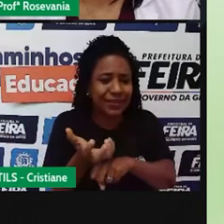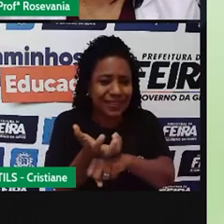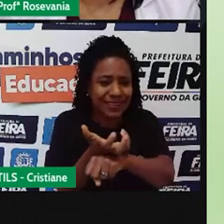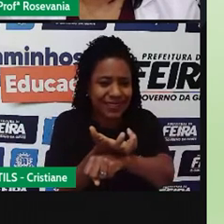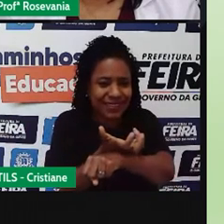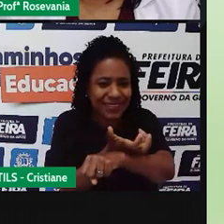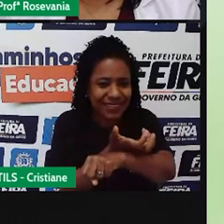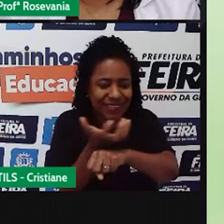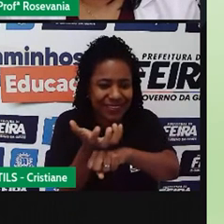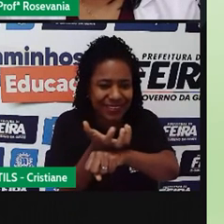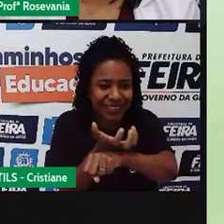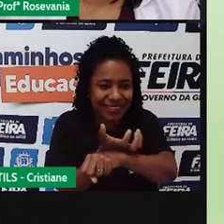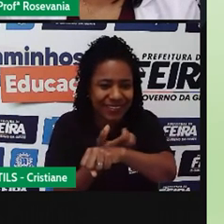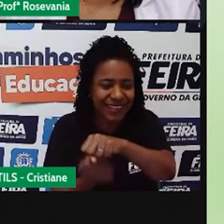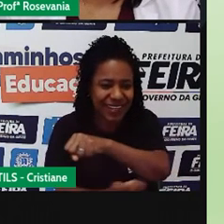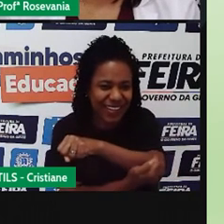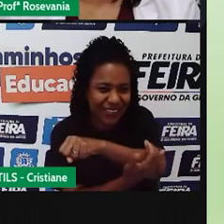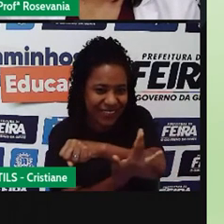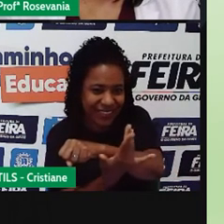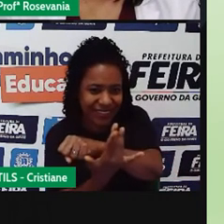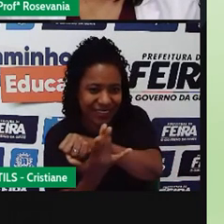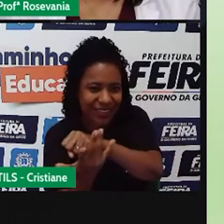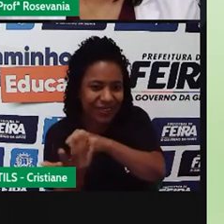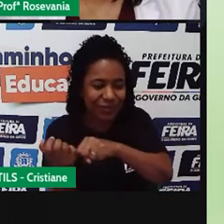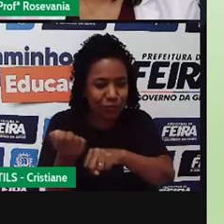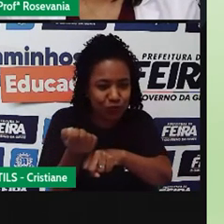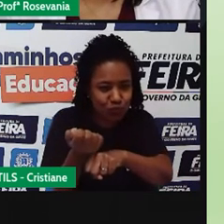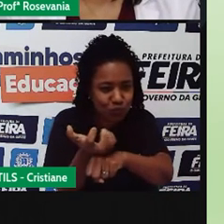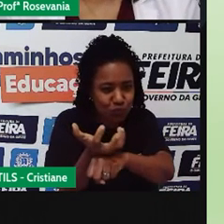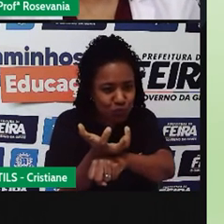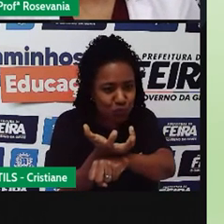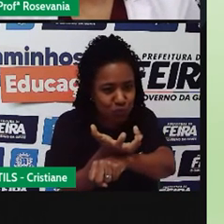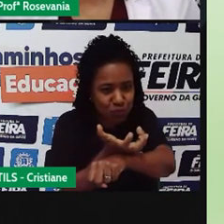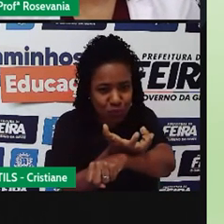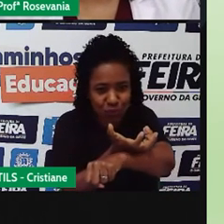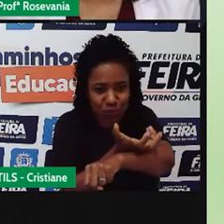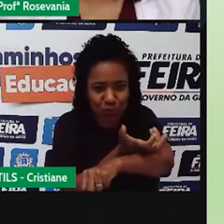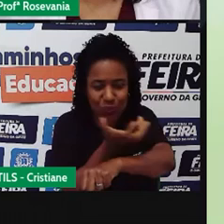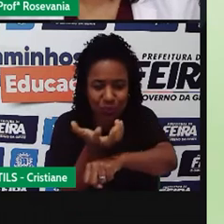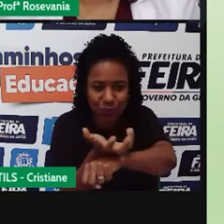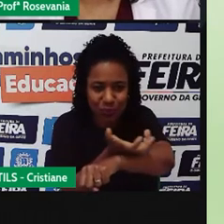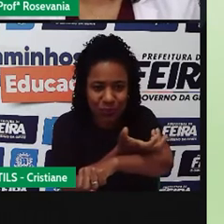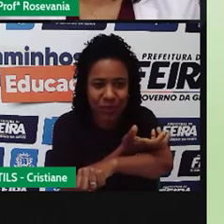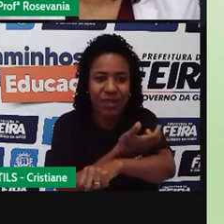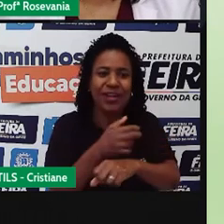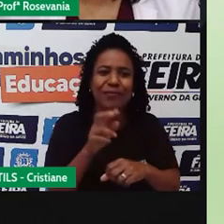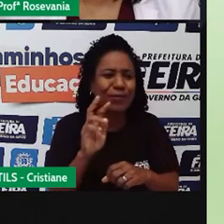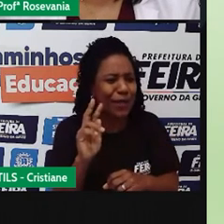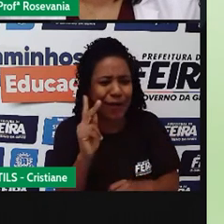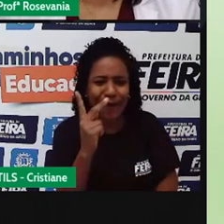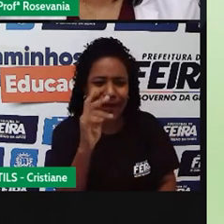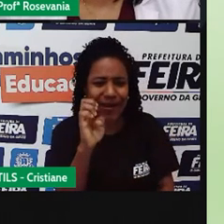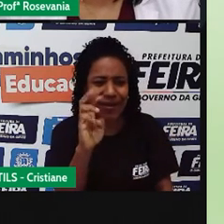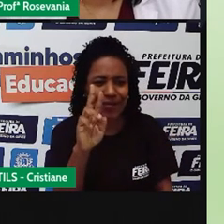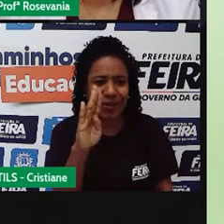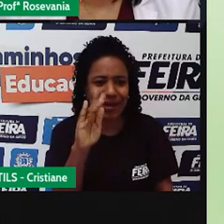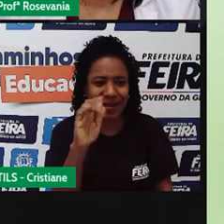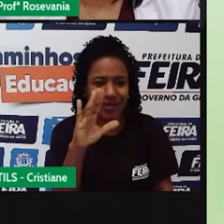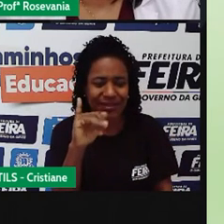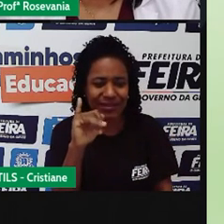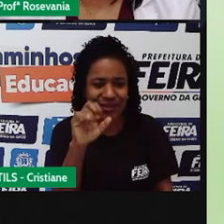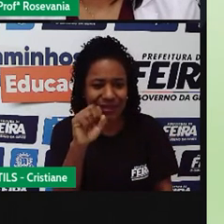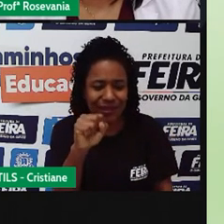rasteira, que é a área de campo mesmo, né, predominantemente formada por gramíneas, herbáceas, que atingem até 50